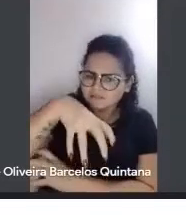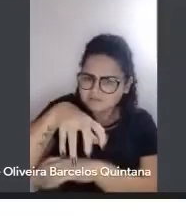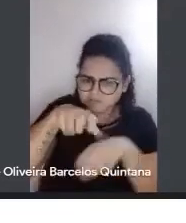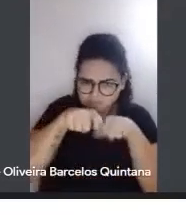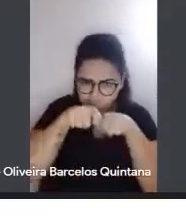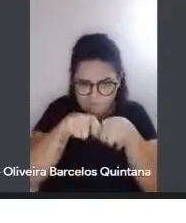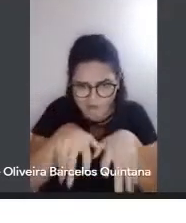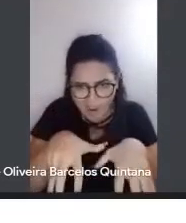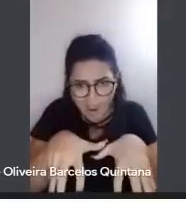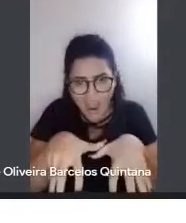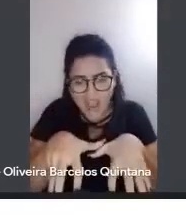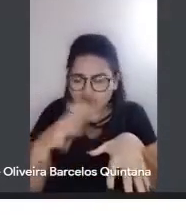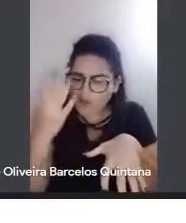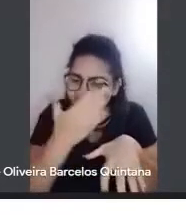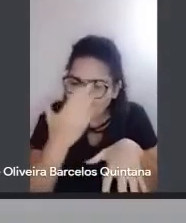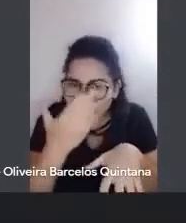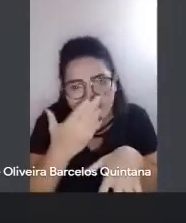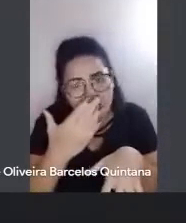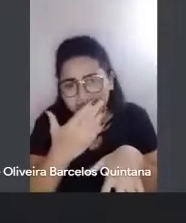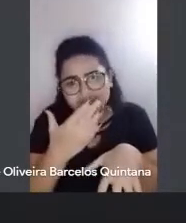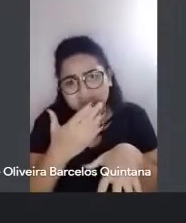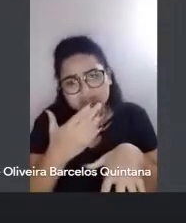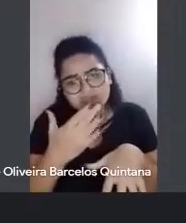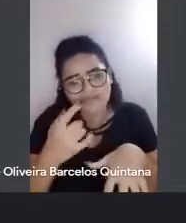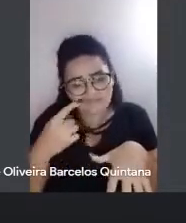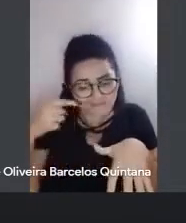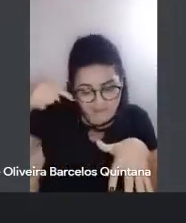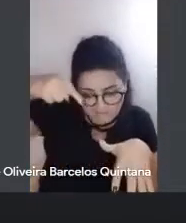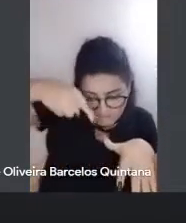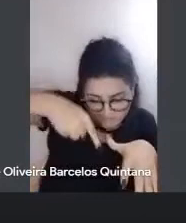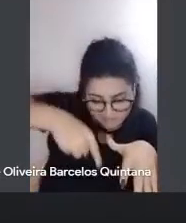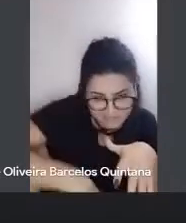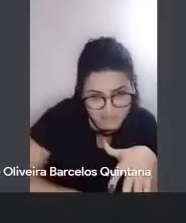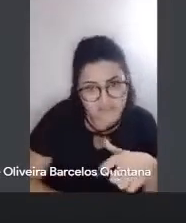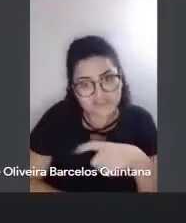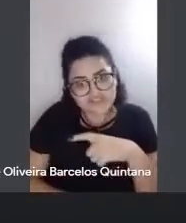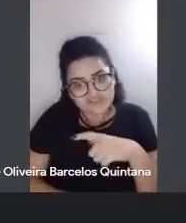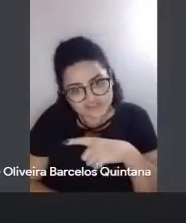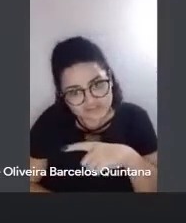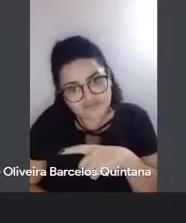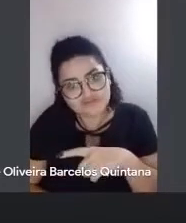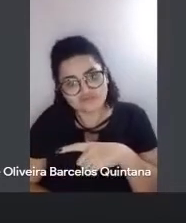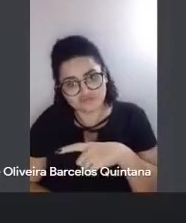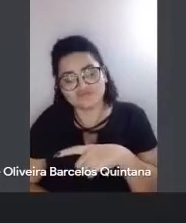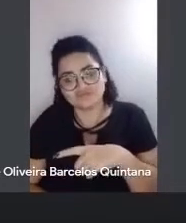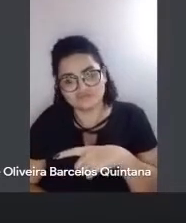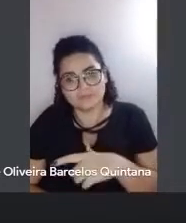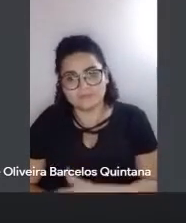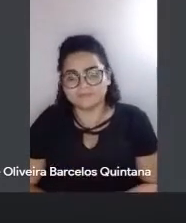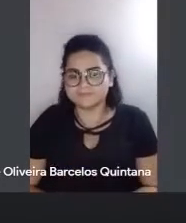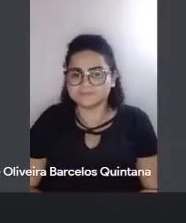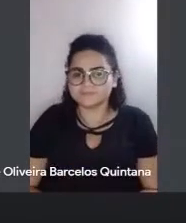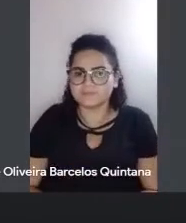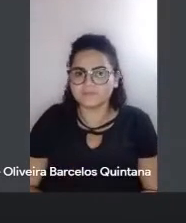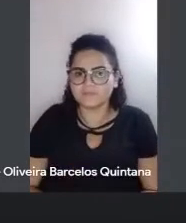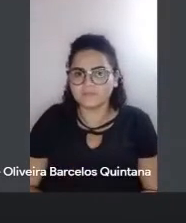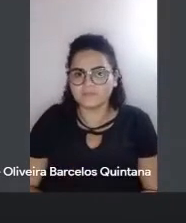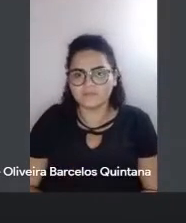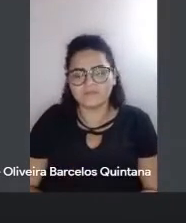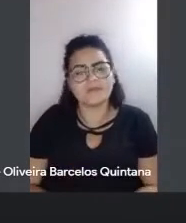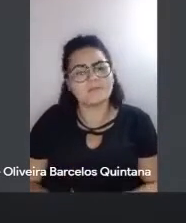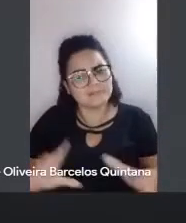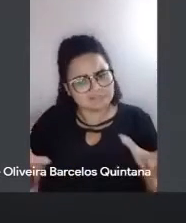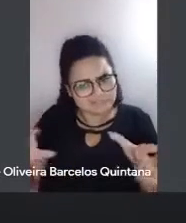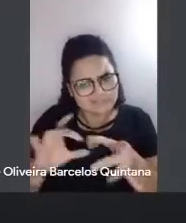superfície, as coisas estão entrelaçadas, essa ideia do entrelaçamento, tem que ter a ambiência,